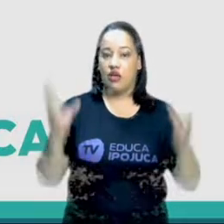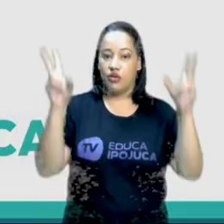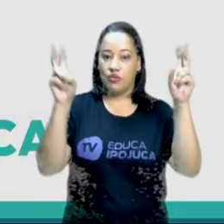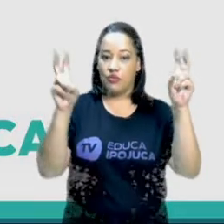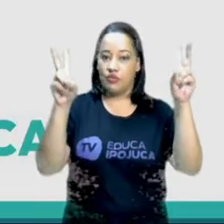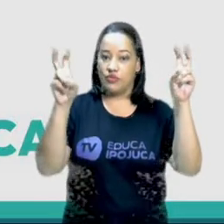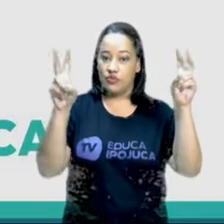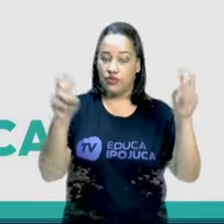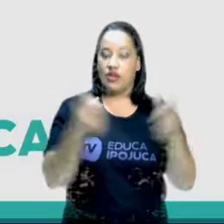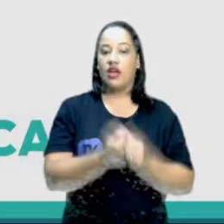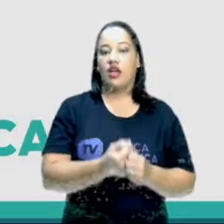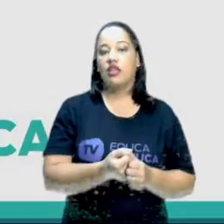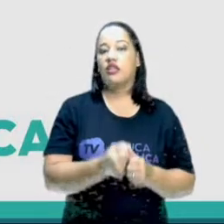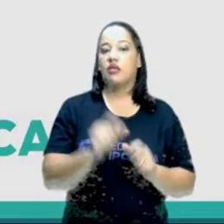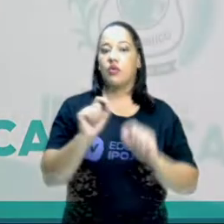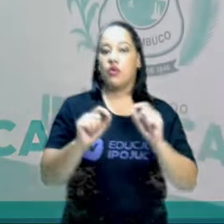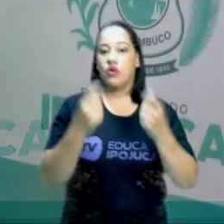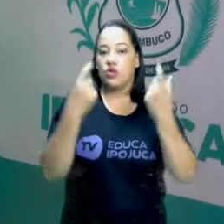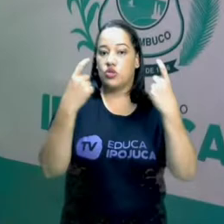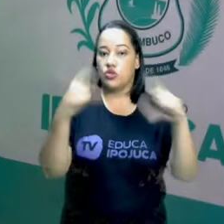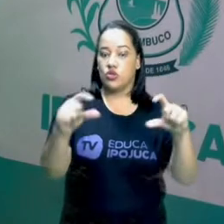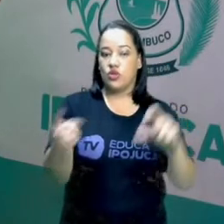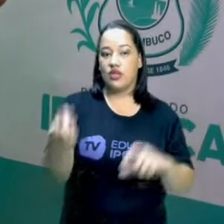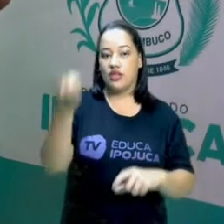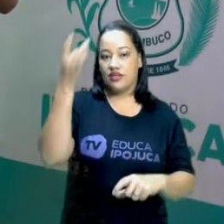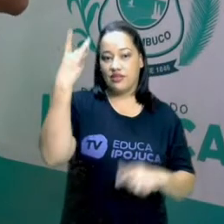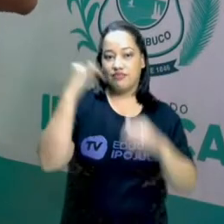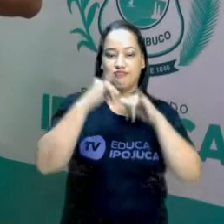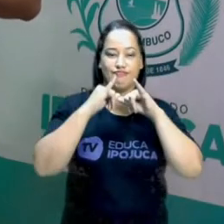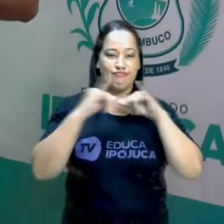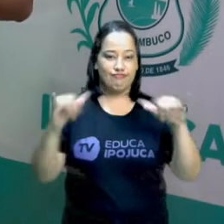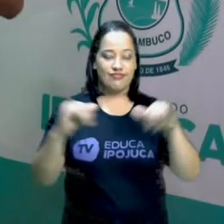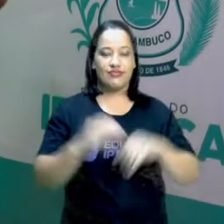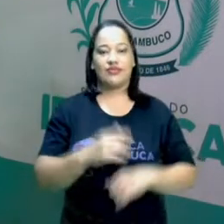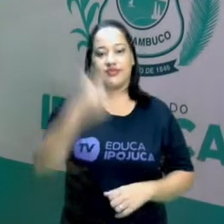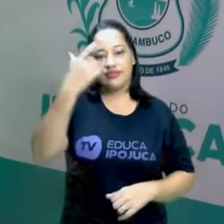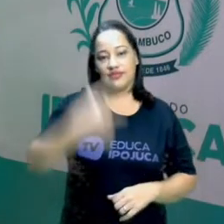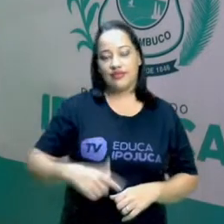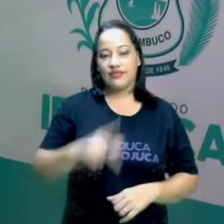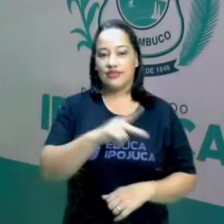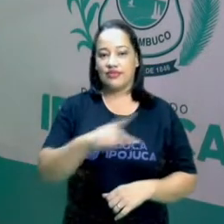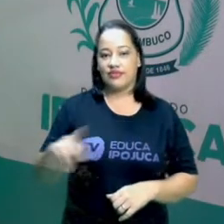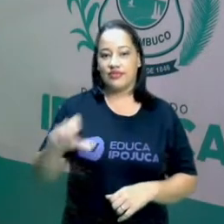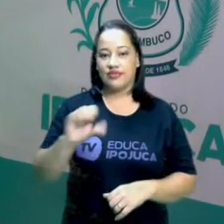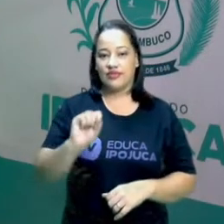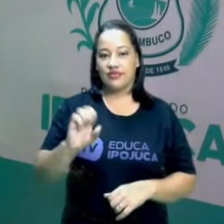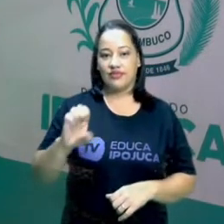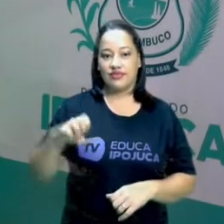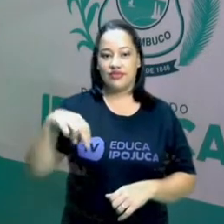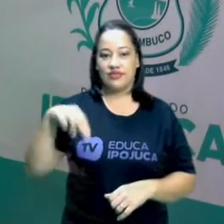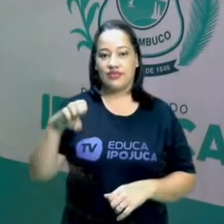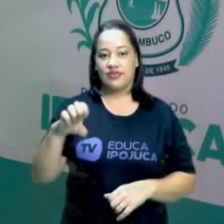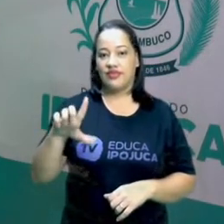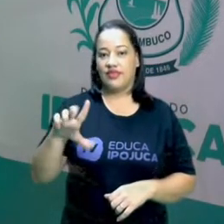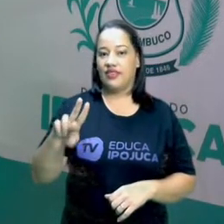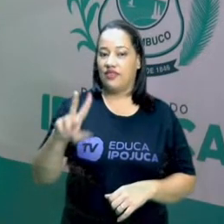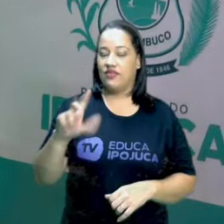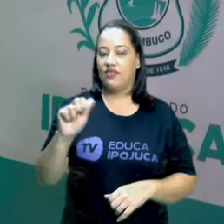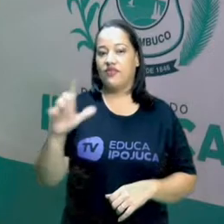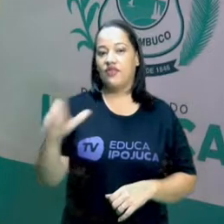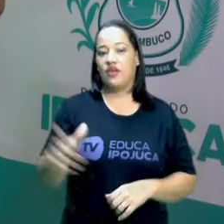publicitárias. Eu, professor Ceneval Santana, estarei com vocês nesta aula.